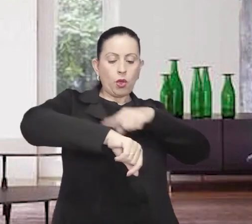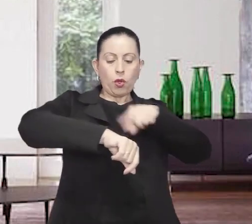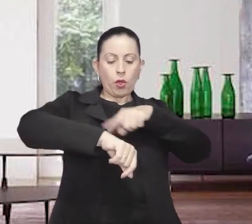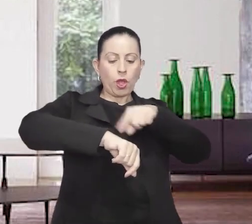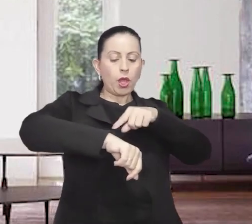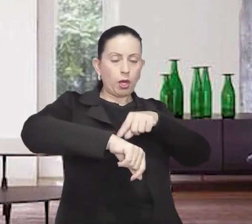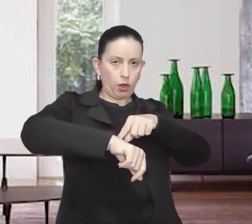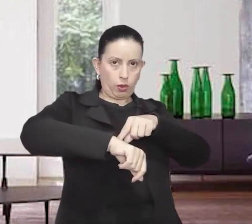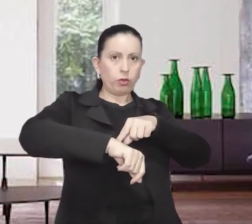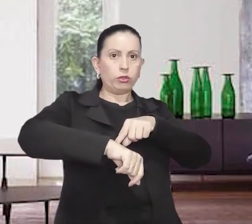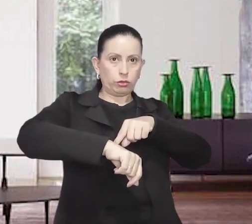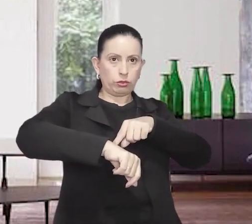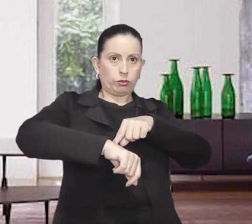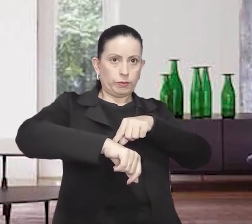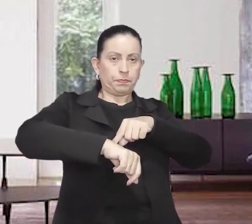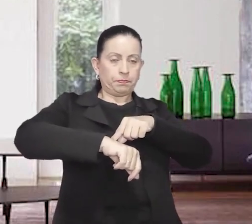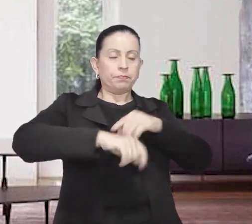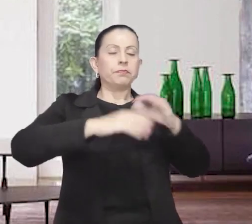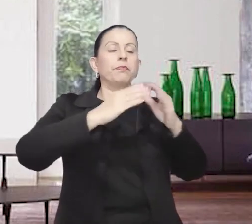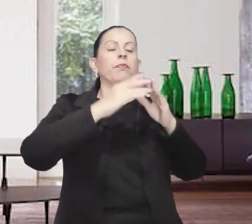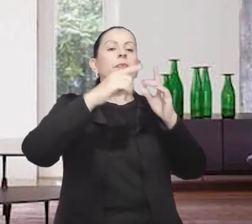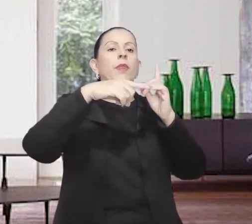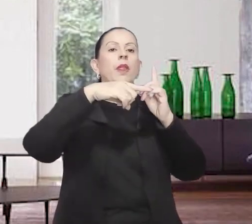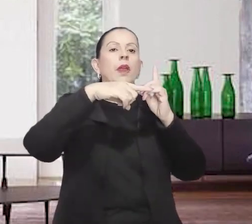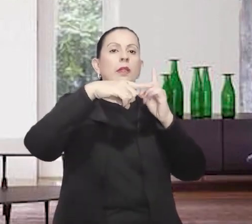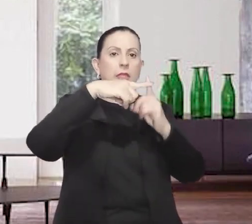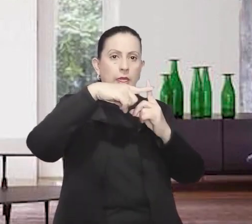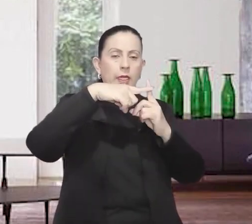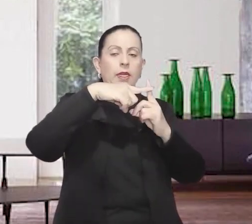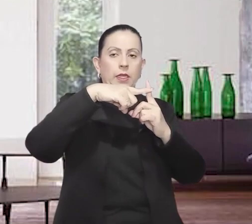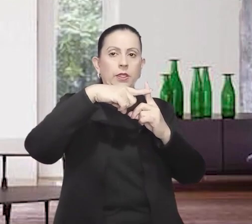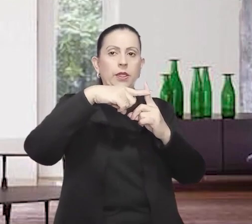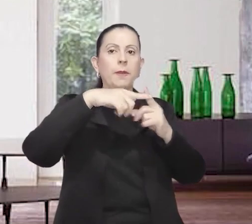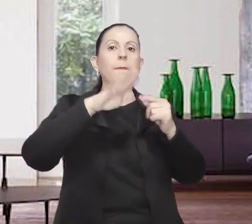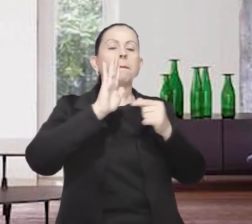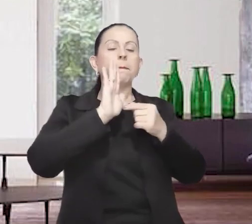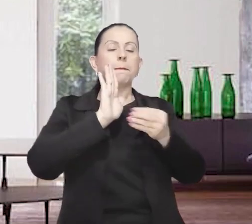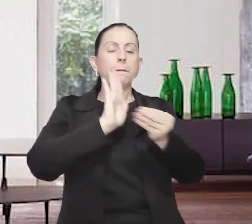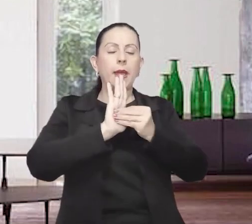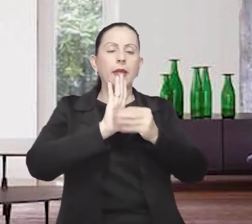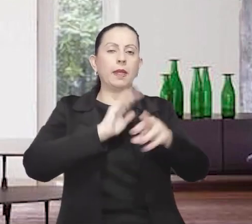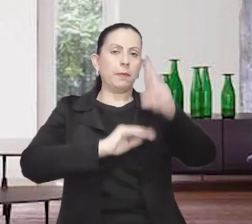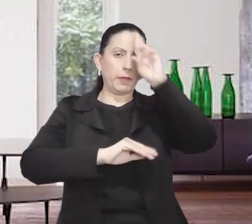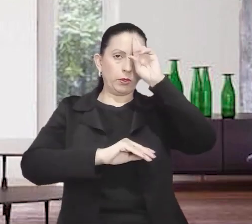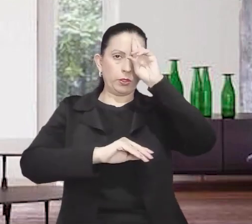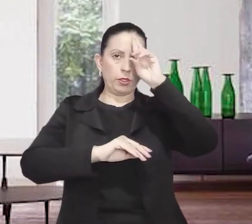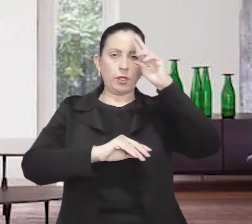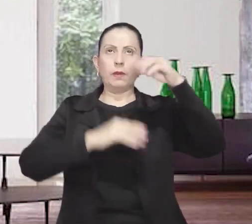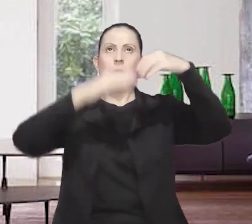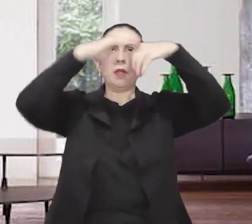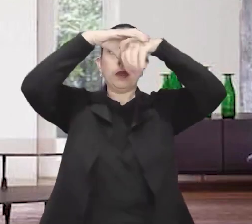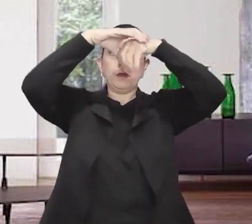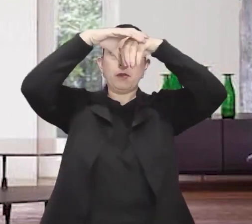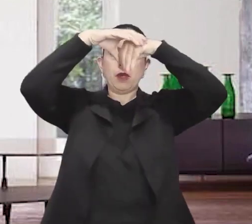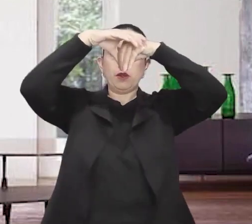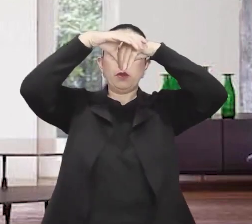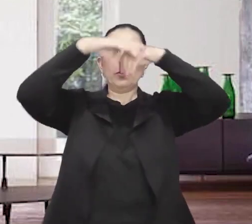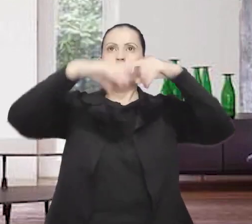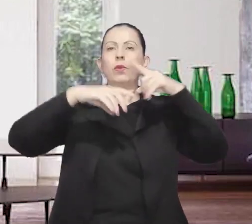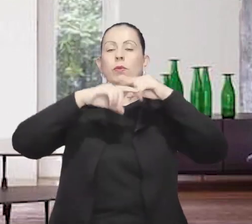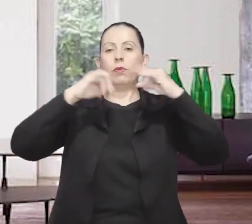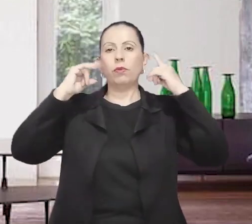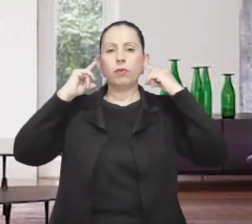marca meio-dia em ponto e as doze badaladas repercutem pela cidade toda. Em um lugar muito